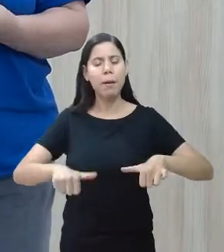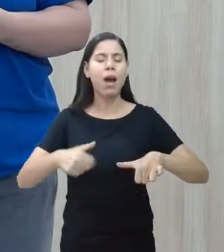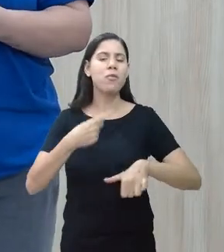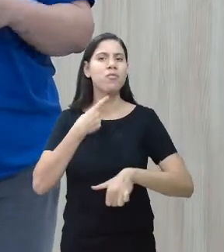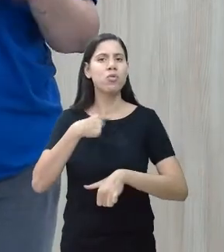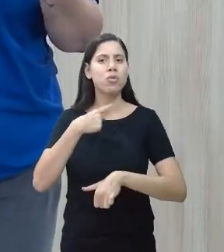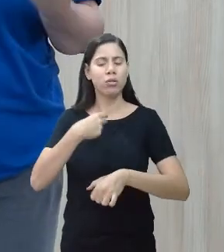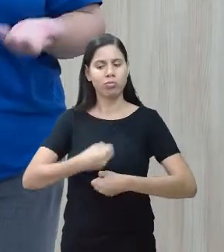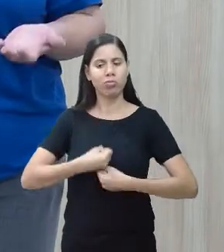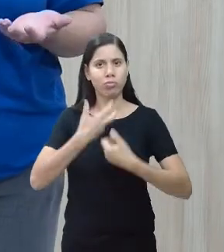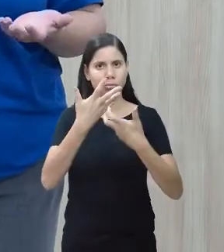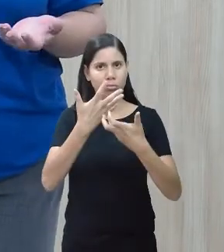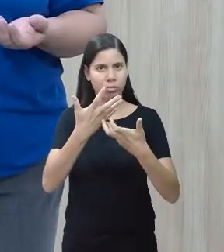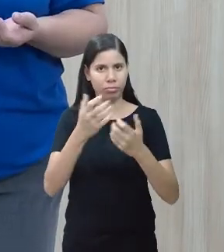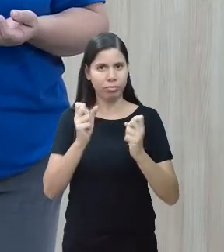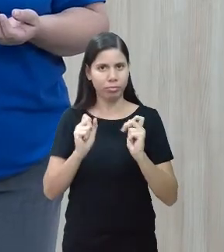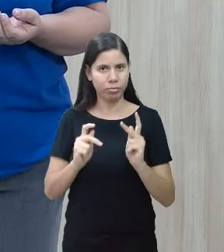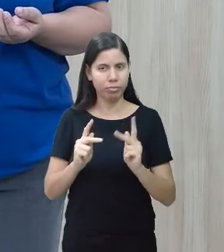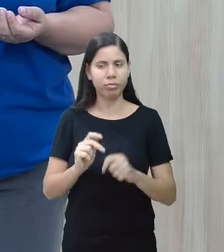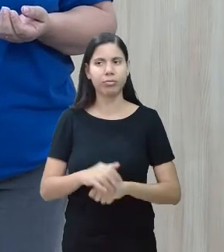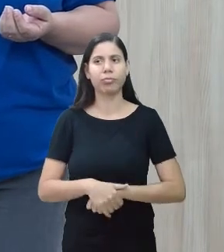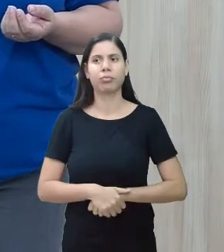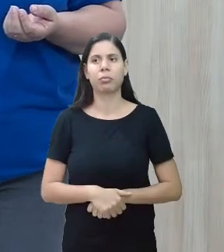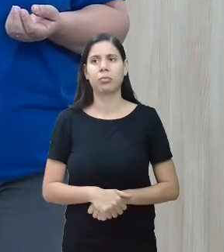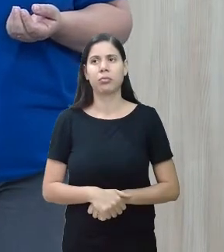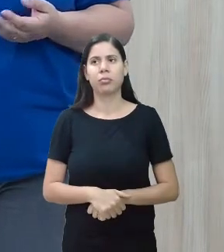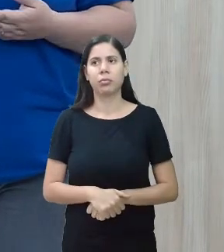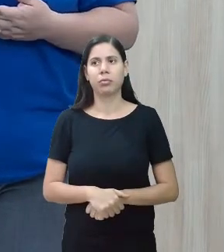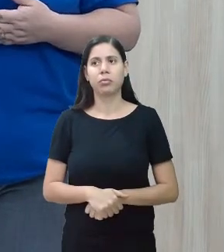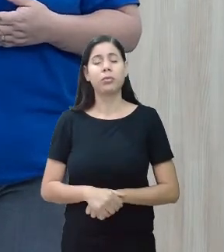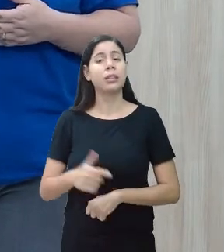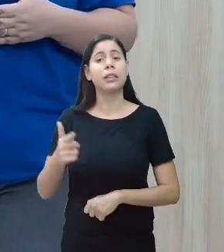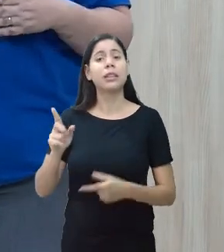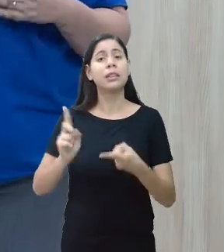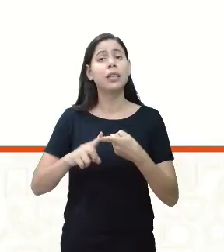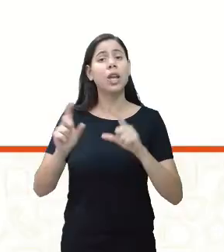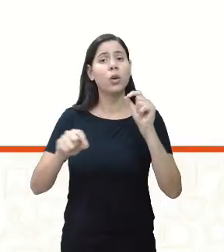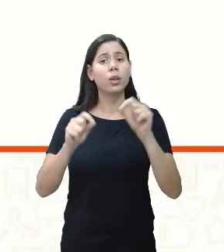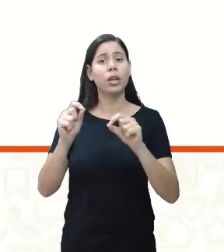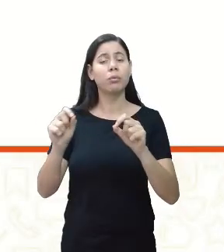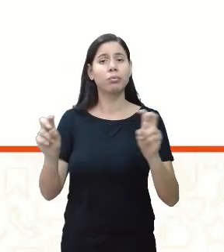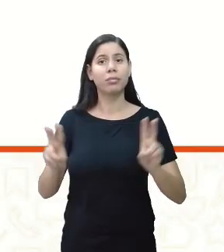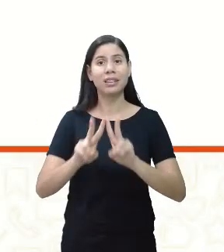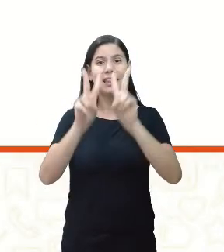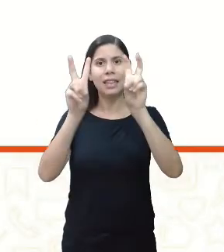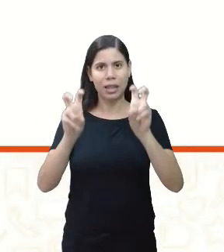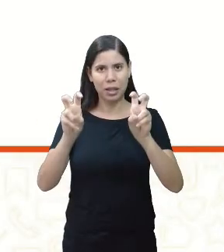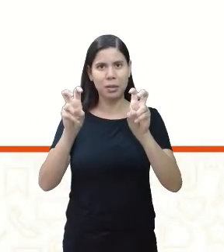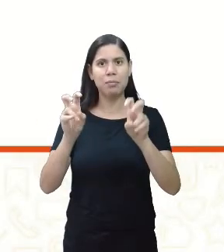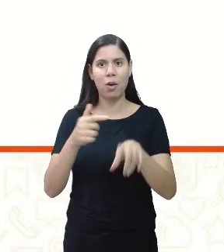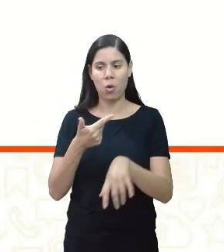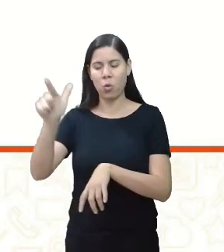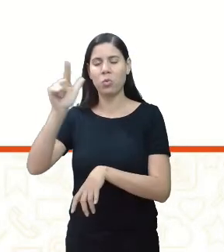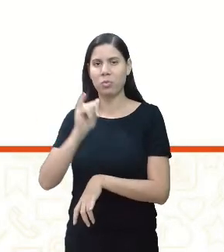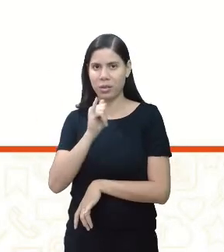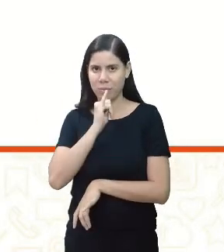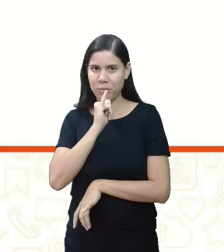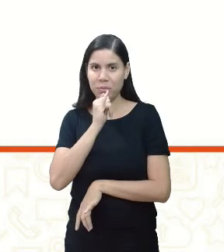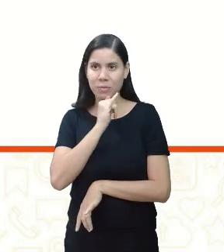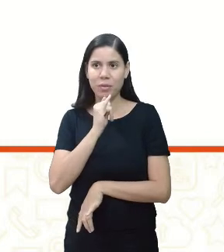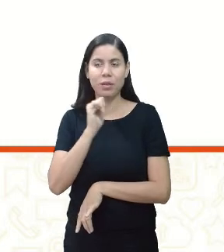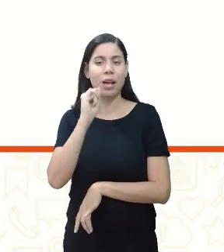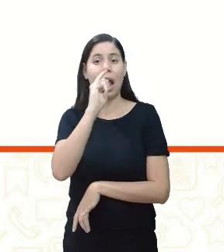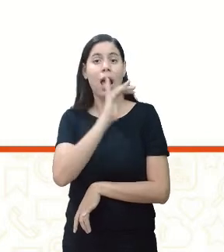que ele quer, para ele se expressar. Tem também a prancha temática, é mais um exemplo. As